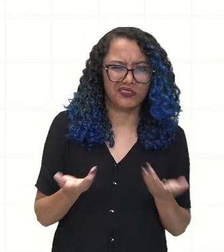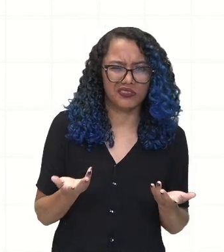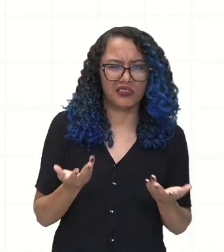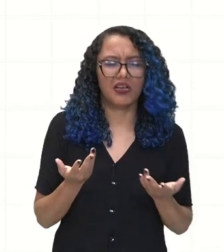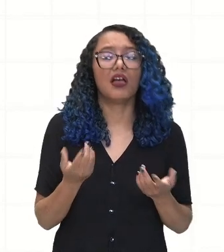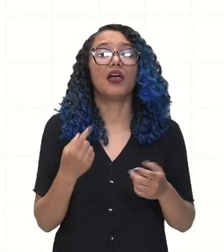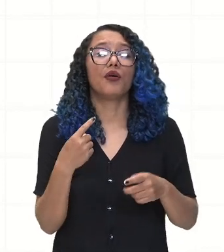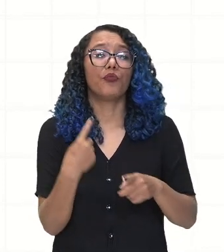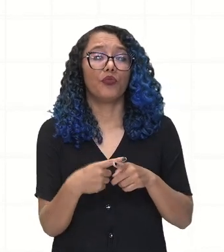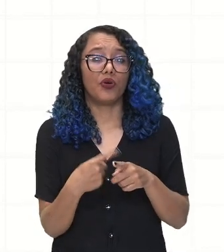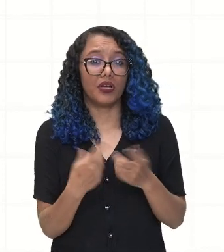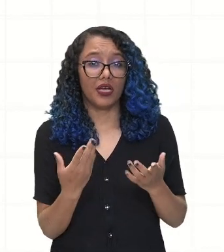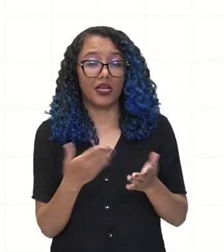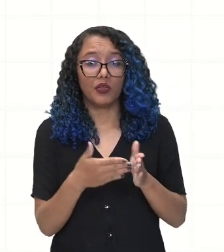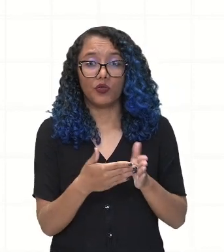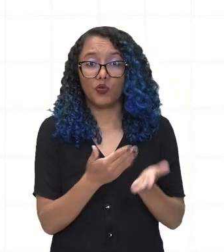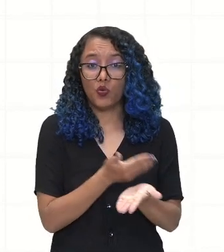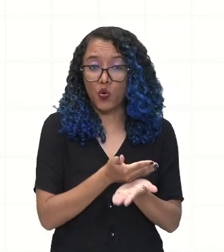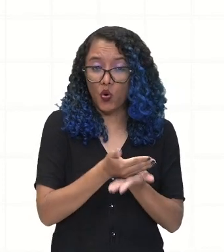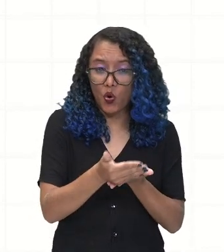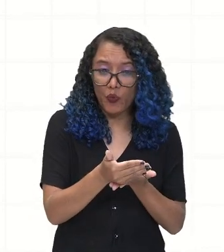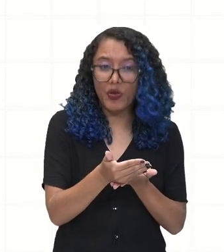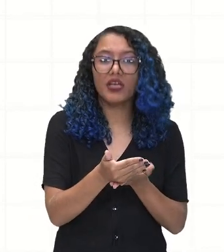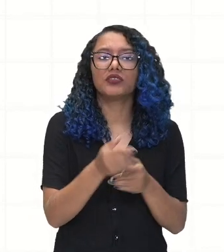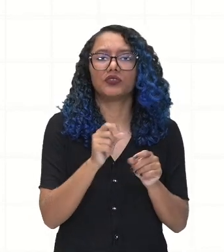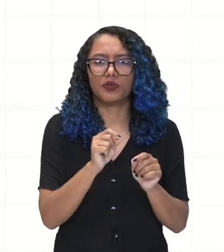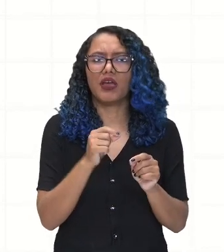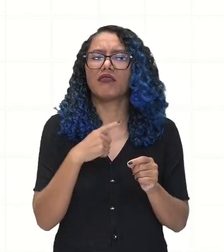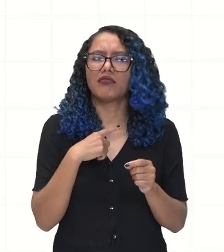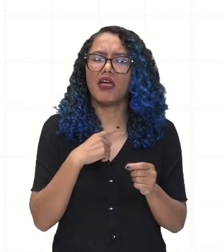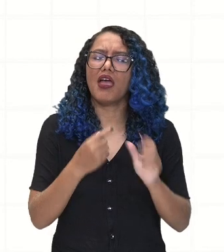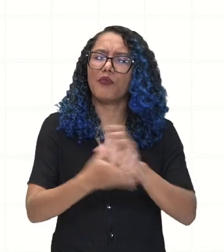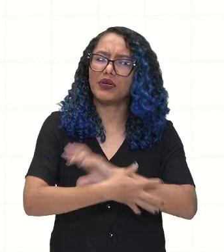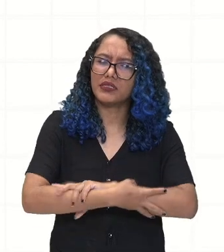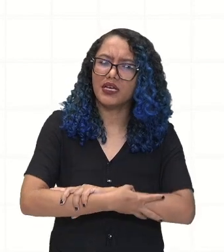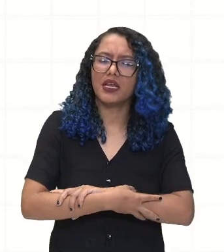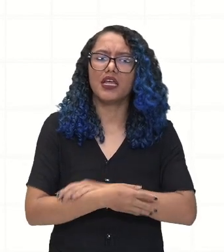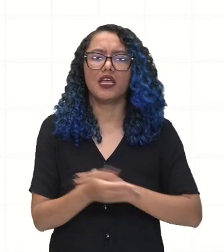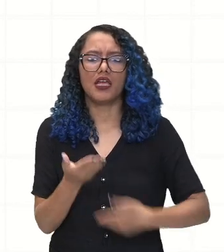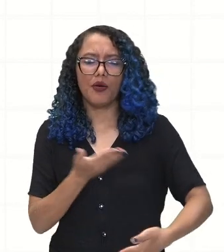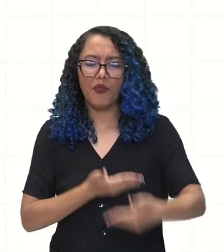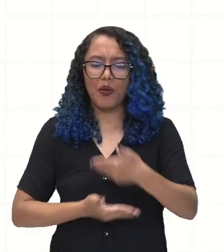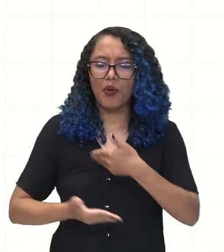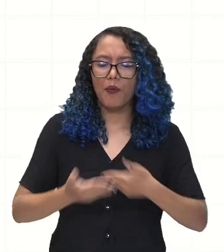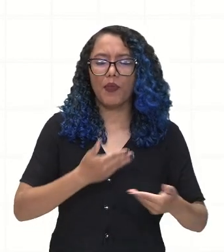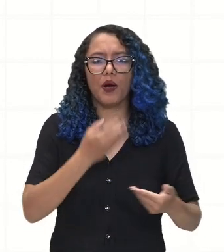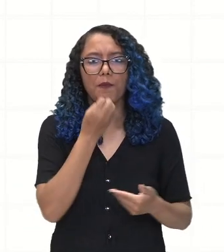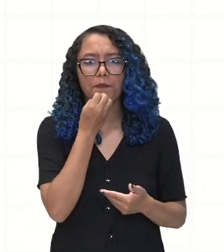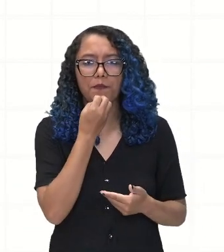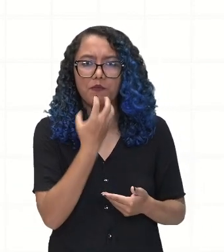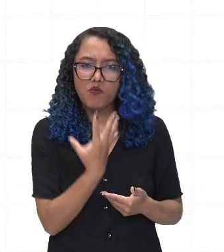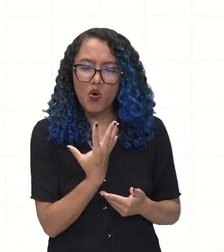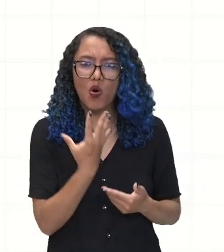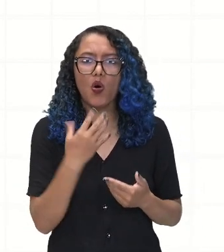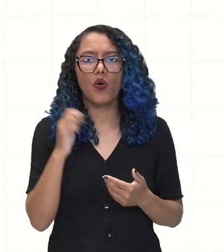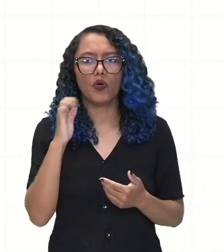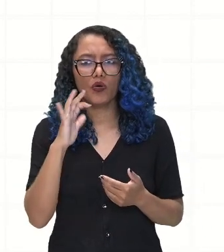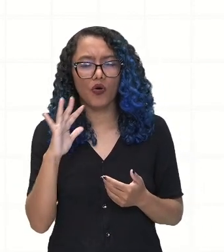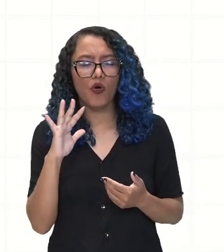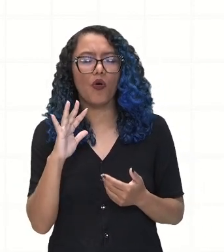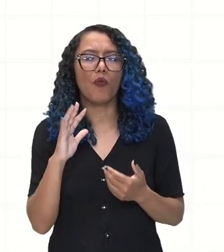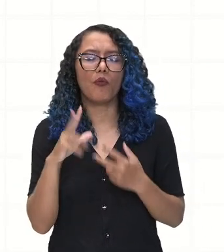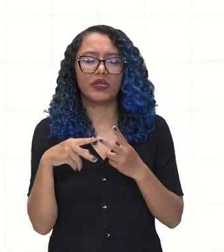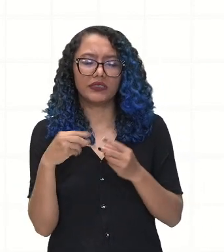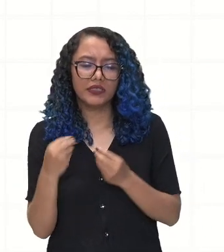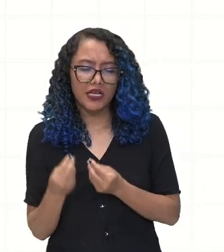alianças, a princípio, serão amistosas. Vai ter ali a troca de benefícios, tanto para os europeus, quanto